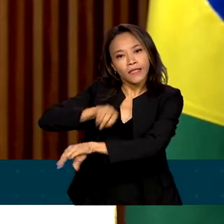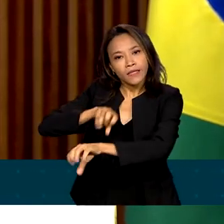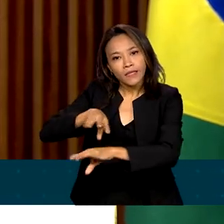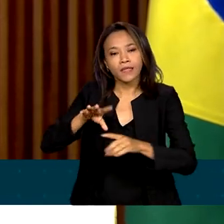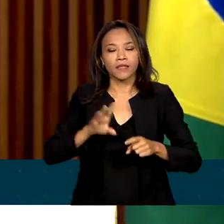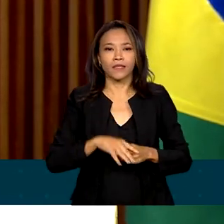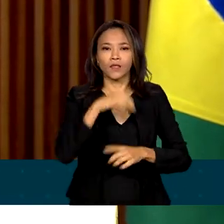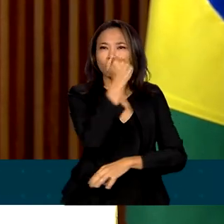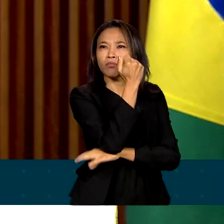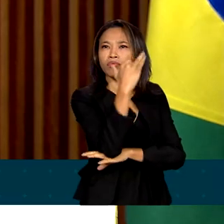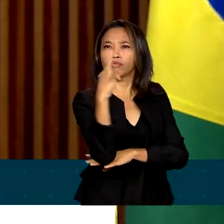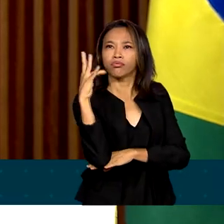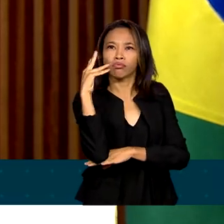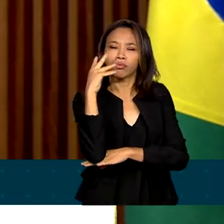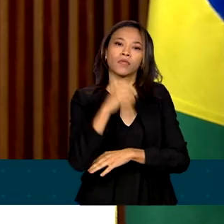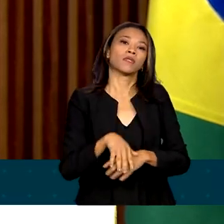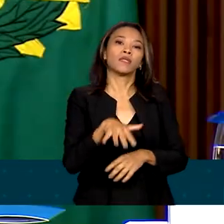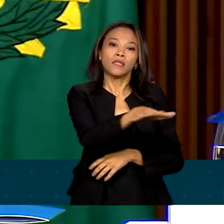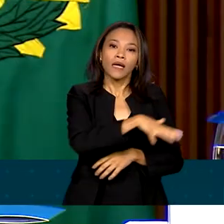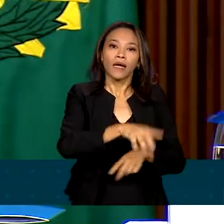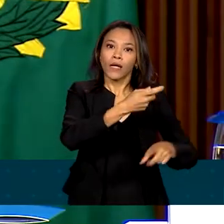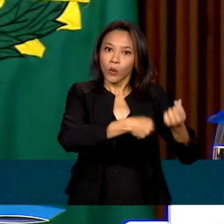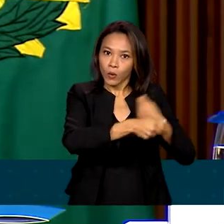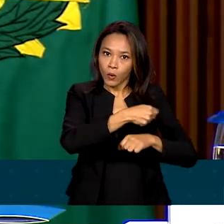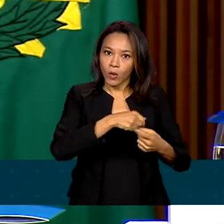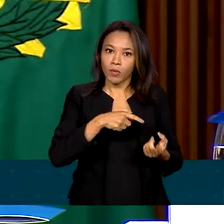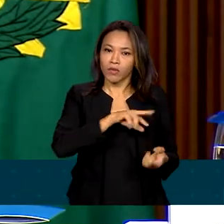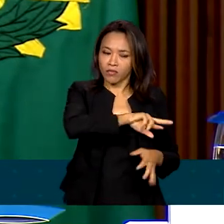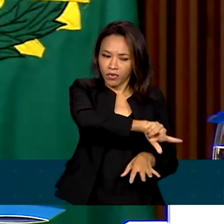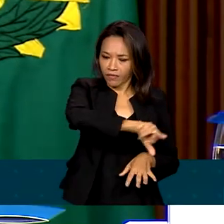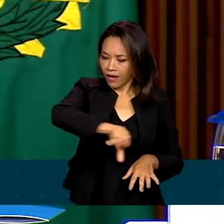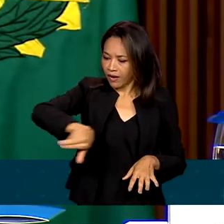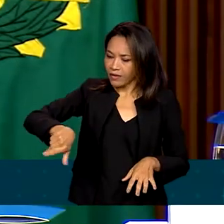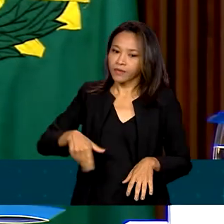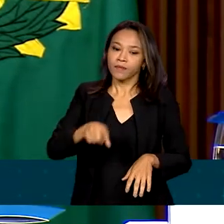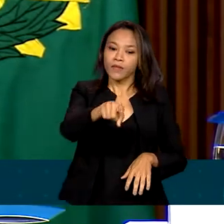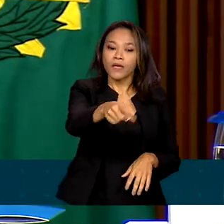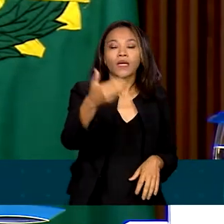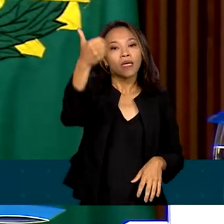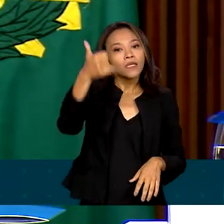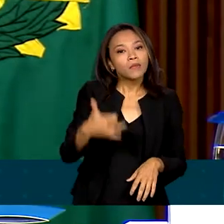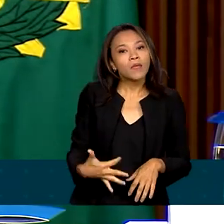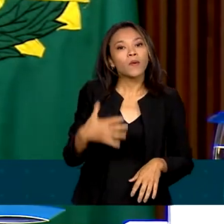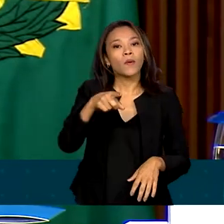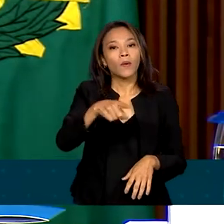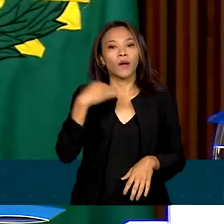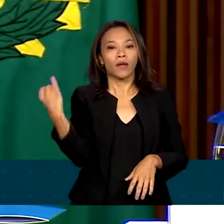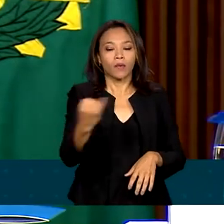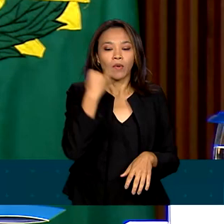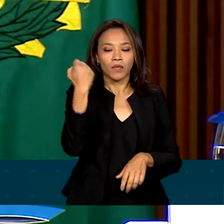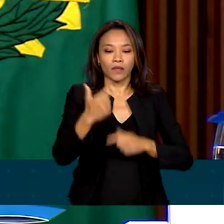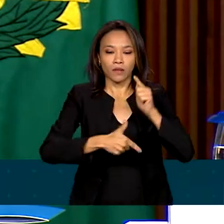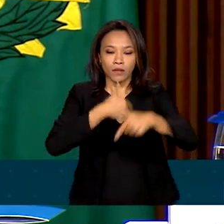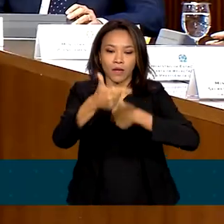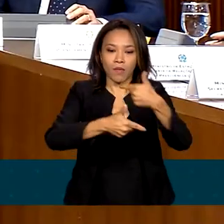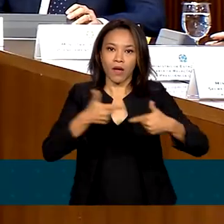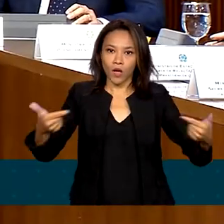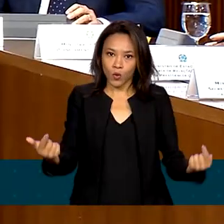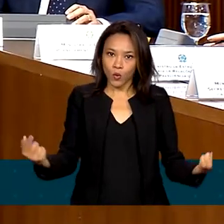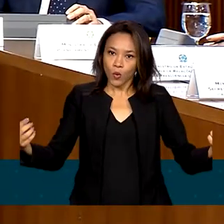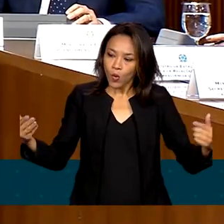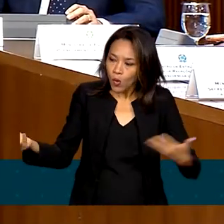firmeza na questão econômica. O presidente Lula destacou a importância de um trabalho compartilhado e alinhado.